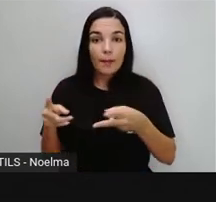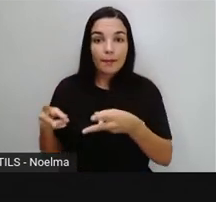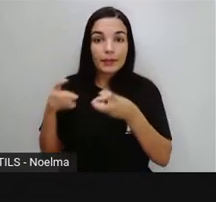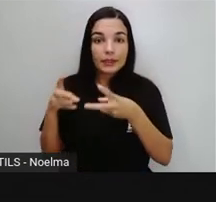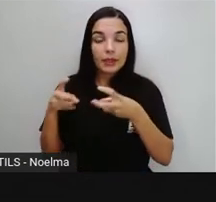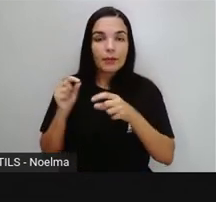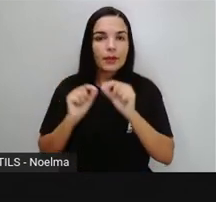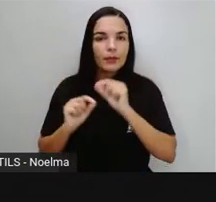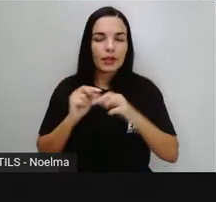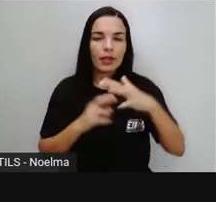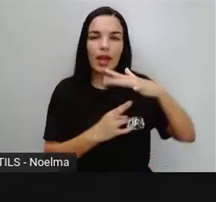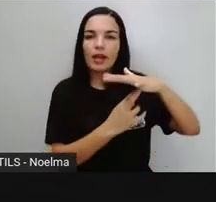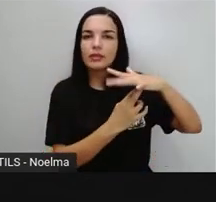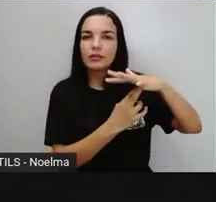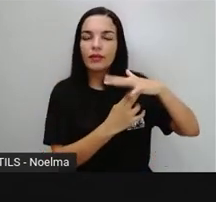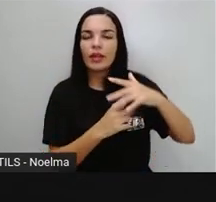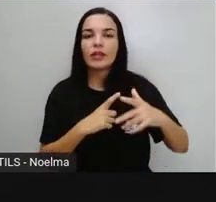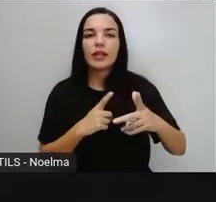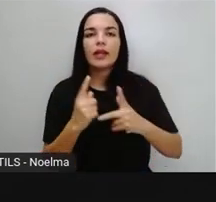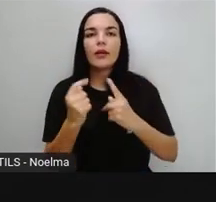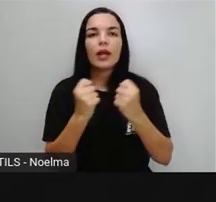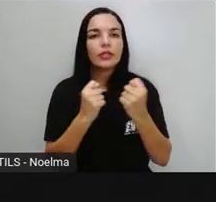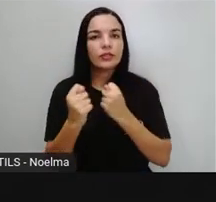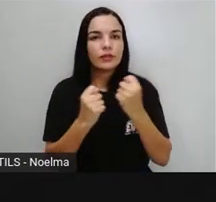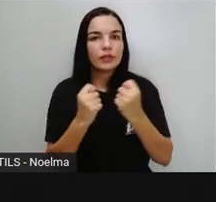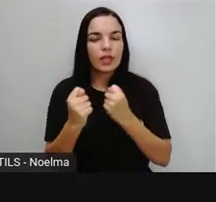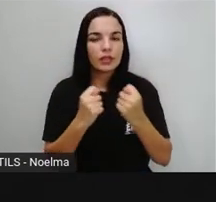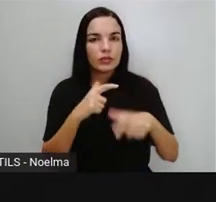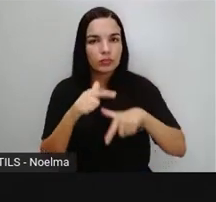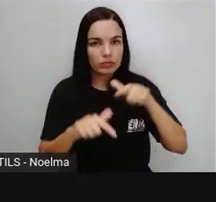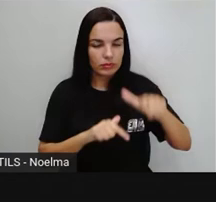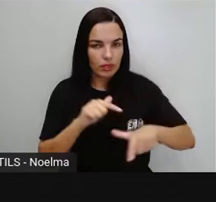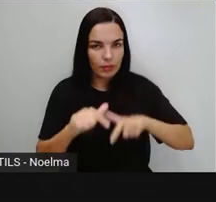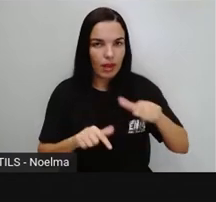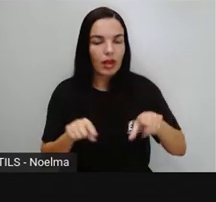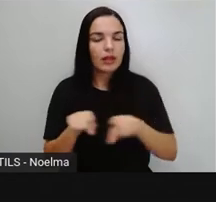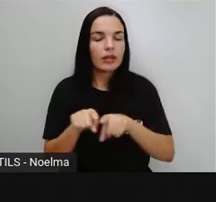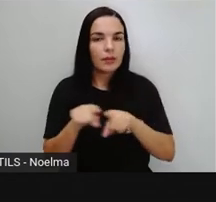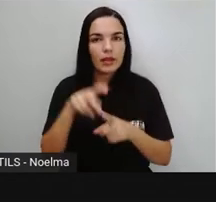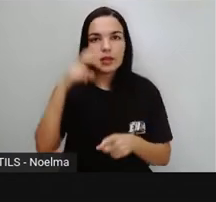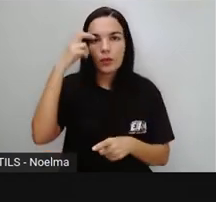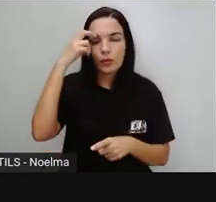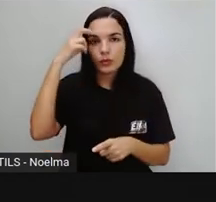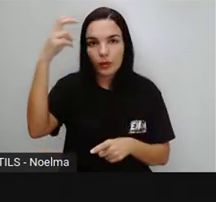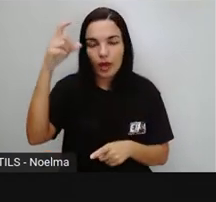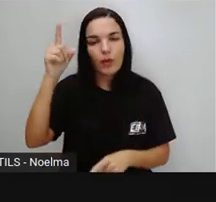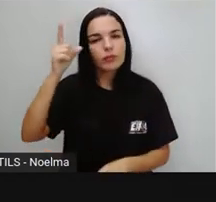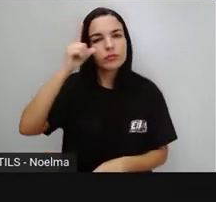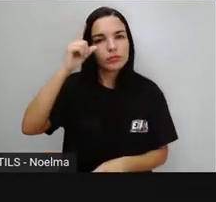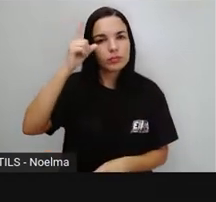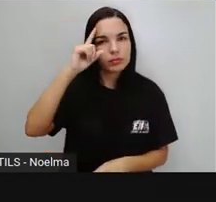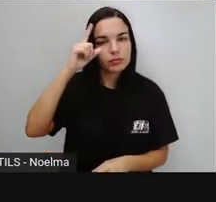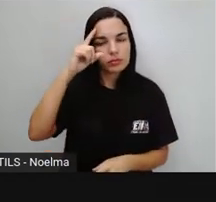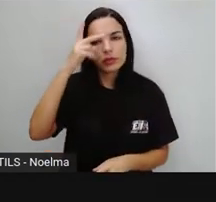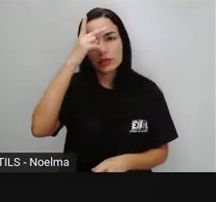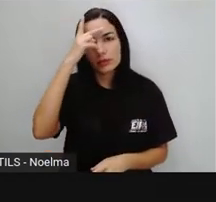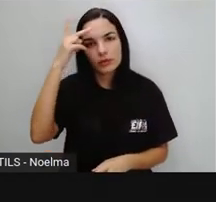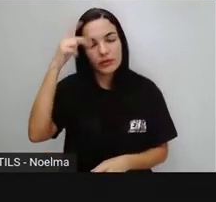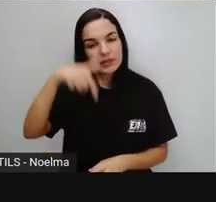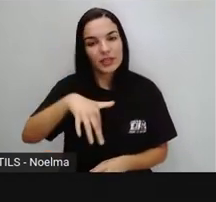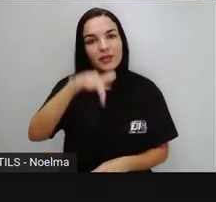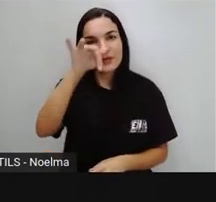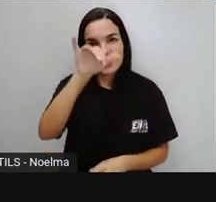Que as feiras É uma atividade econômica E uma atividade também Cultural Muito presente No cotidiano Dos feirenses